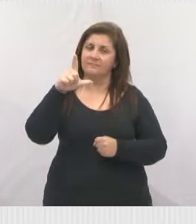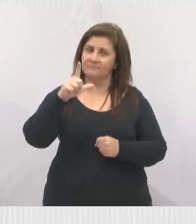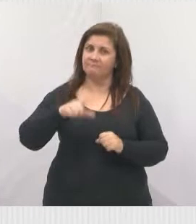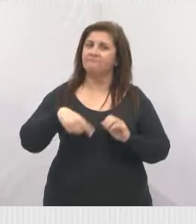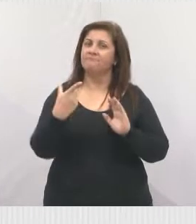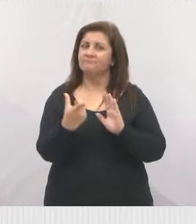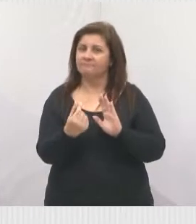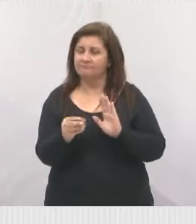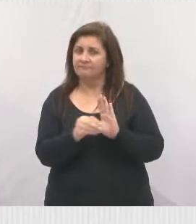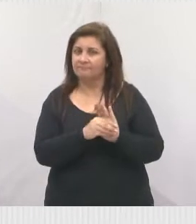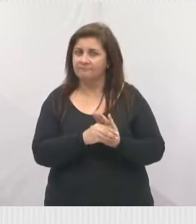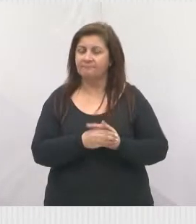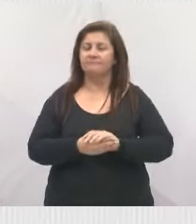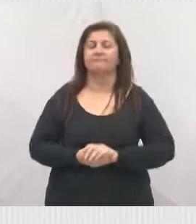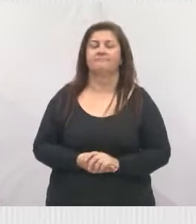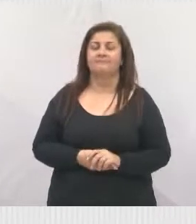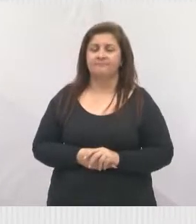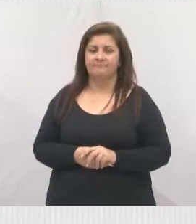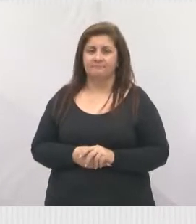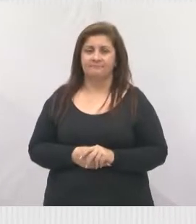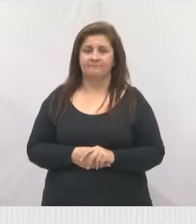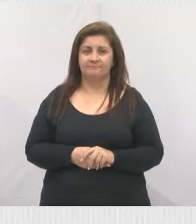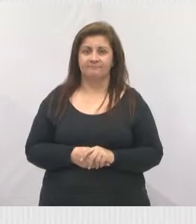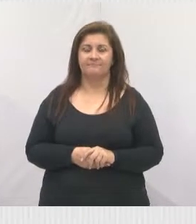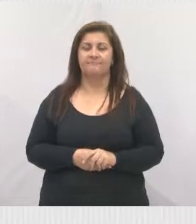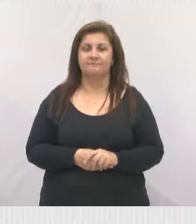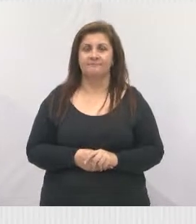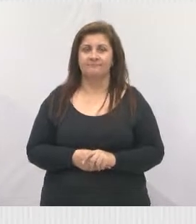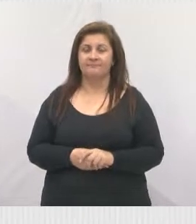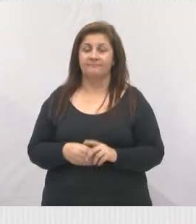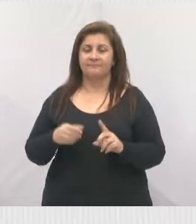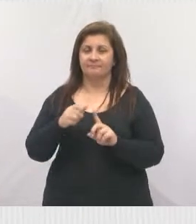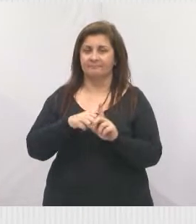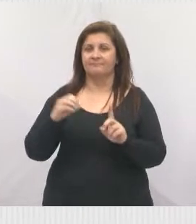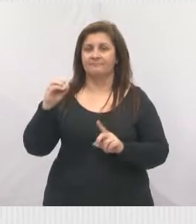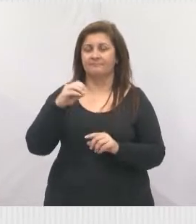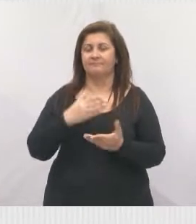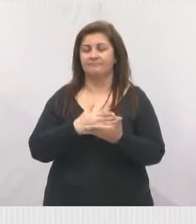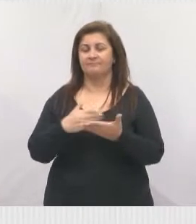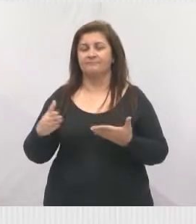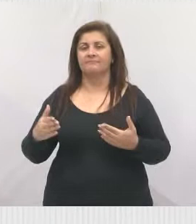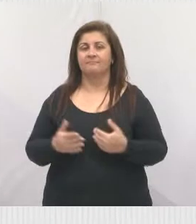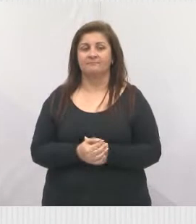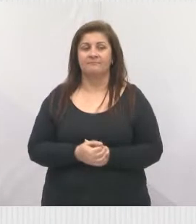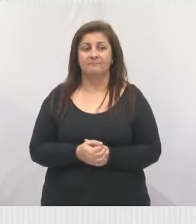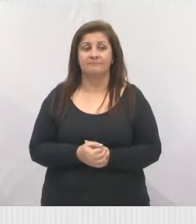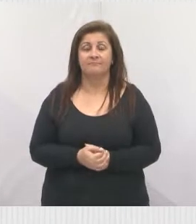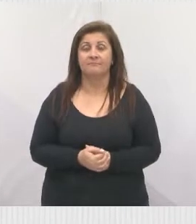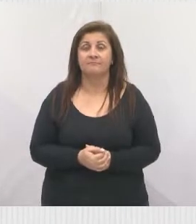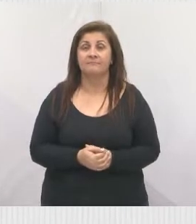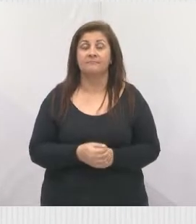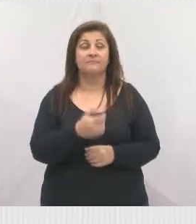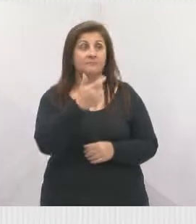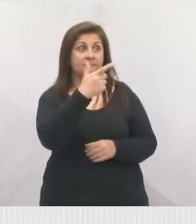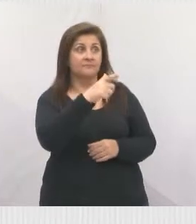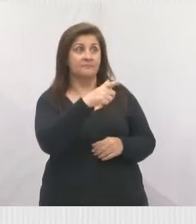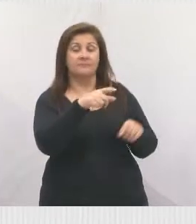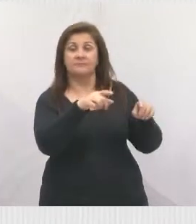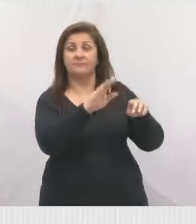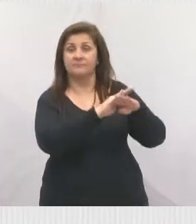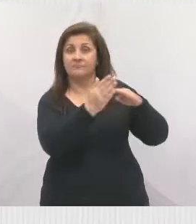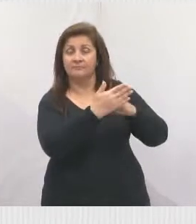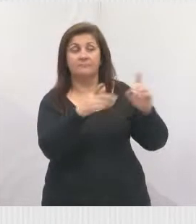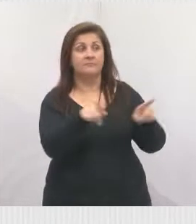através de deputados, através de emendas impositivas e em outubro começa. E a Lodgar, lá de Santa Rita, está terminando, ali no Santa